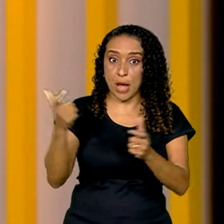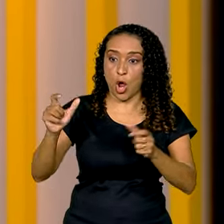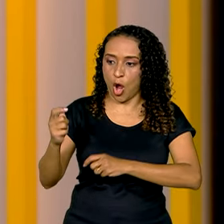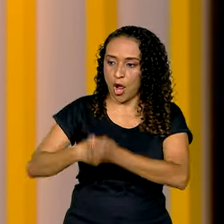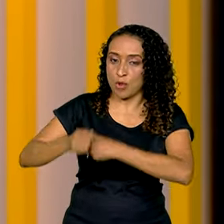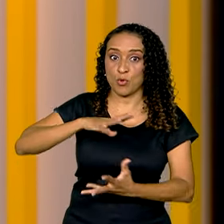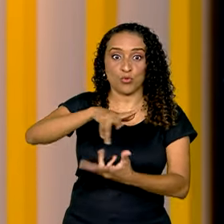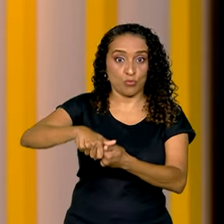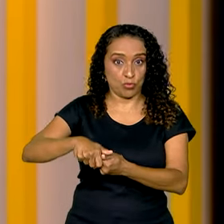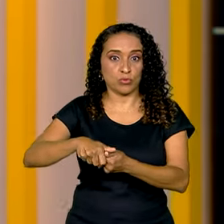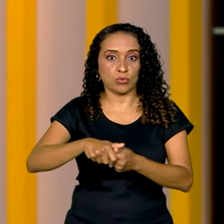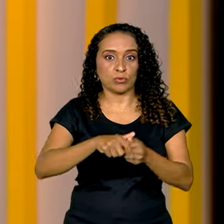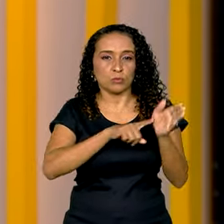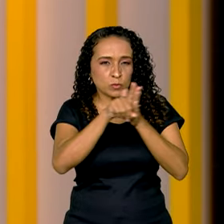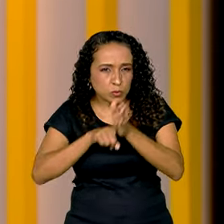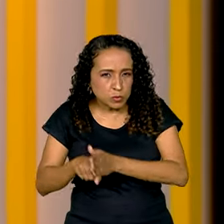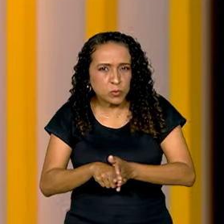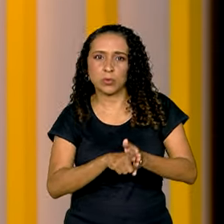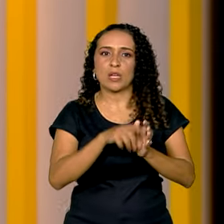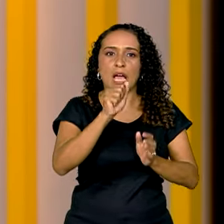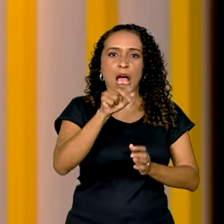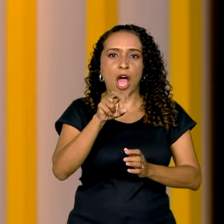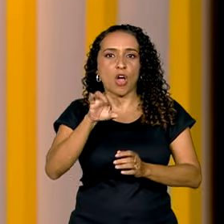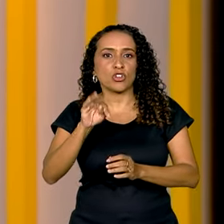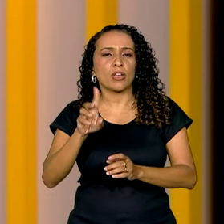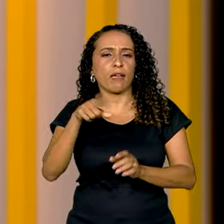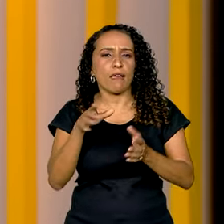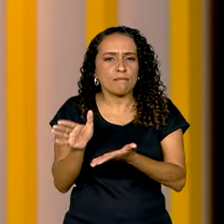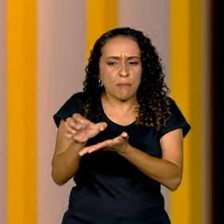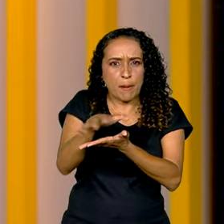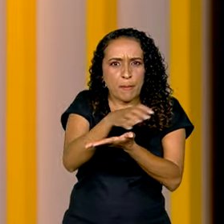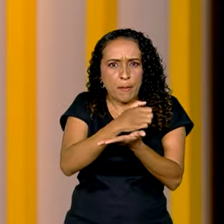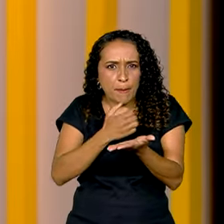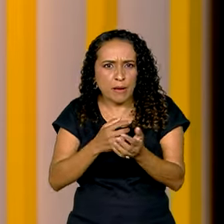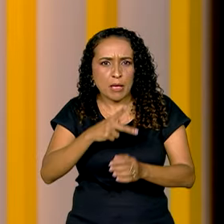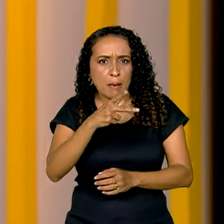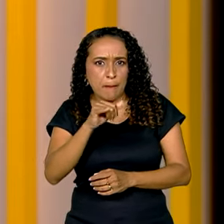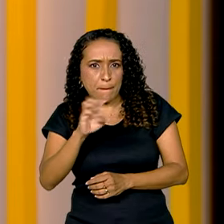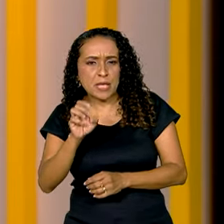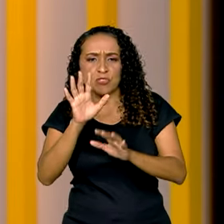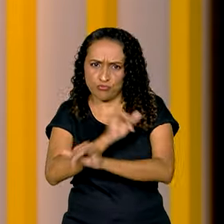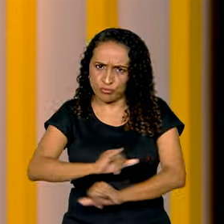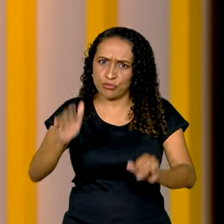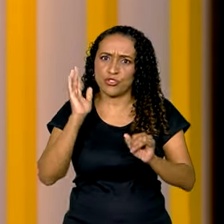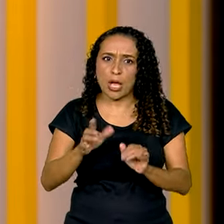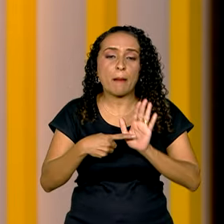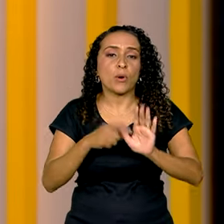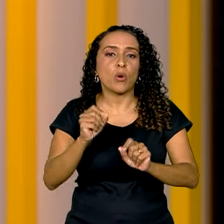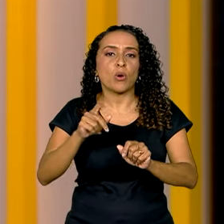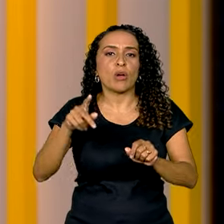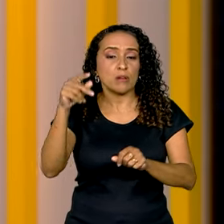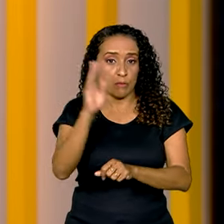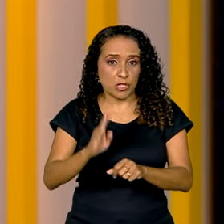do mundo. Levantamento da Austin Rating, com dados preliminares de PIBs em valores correntes já divulgados, mostra o país